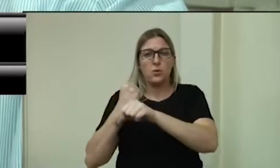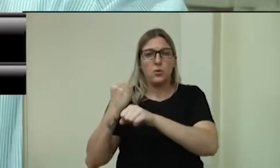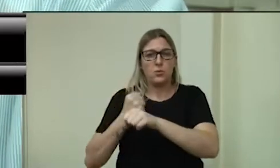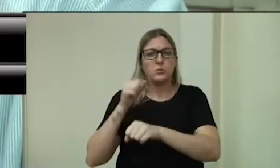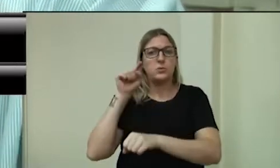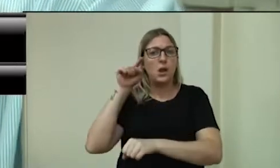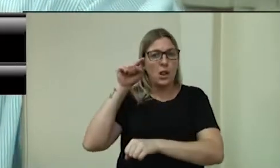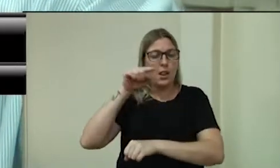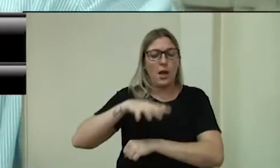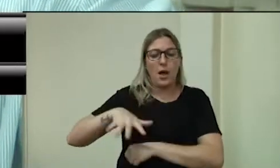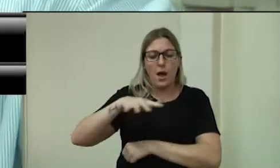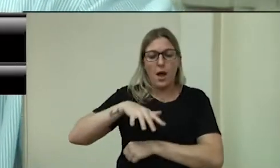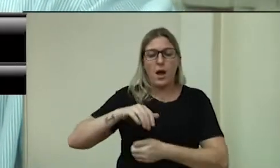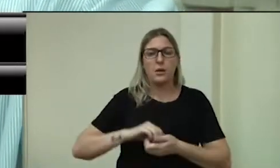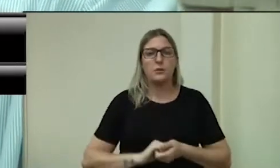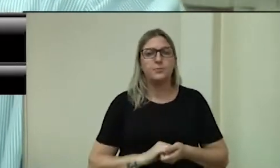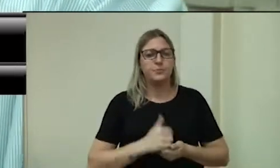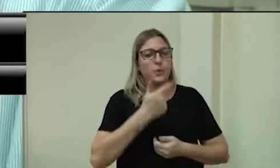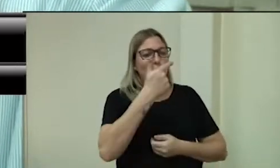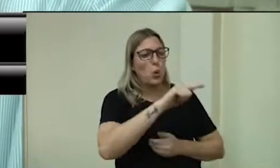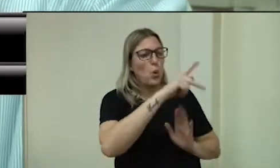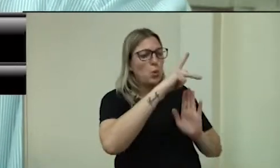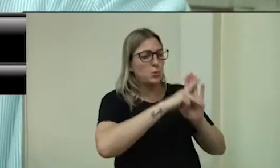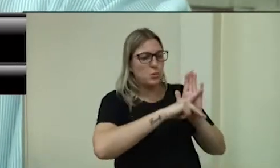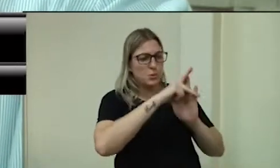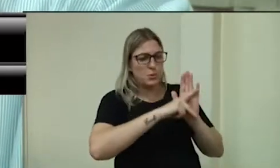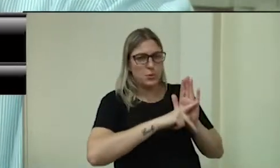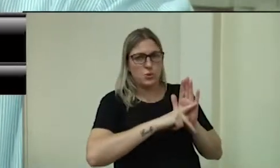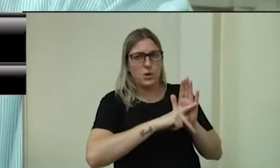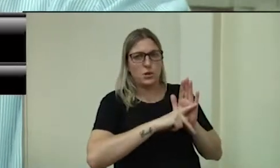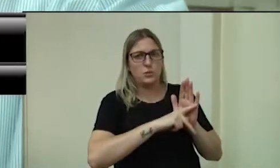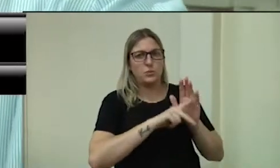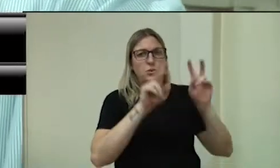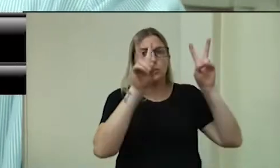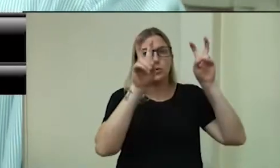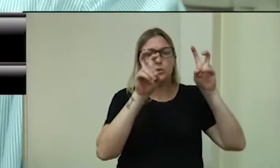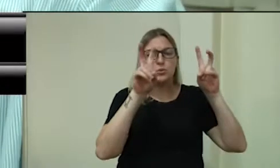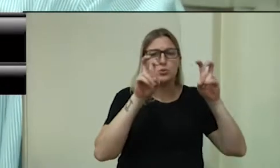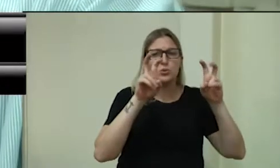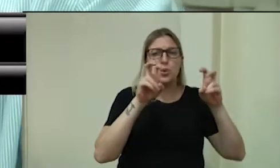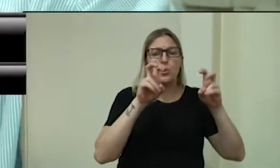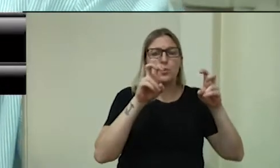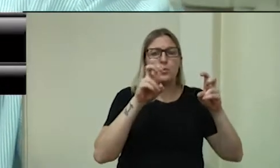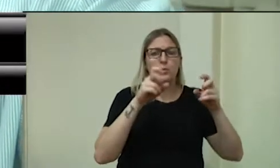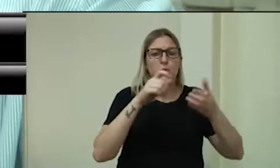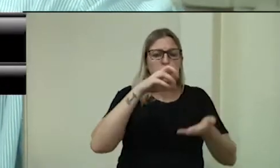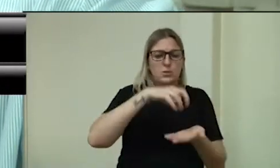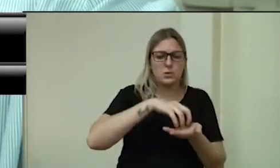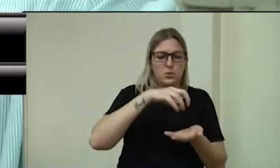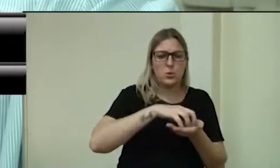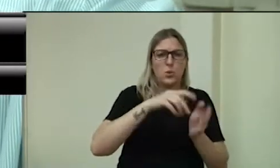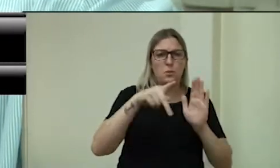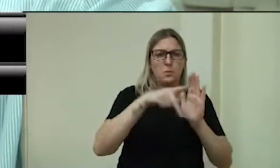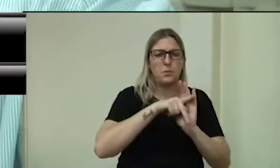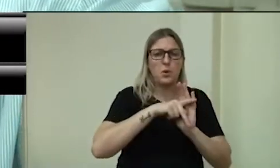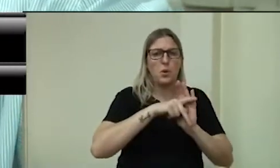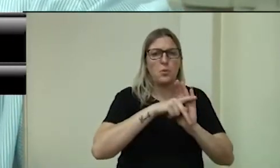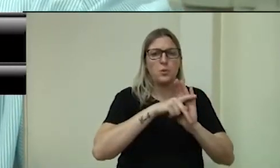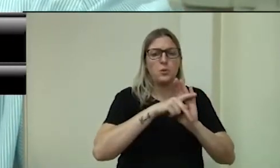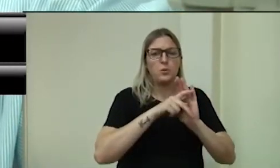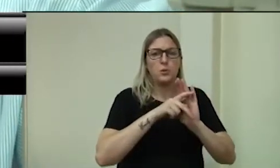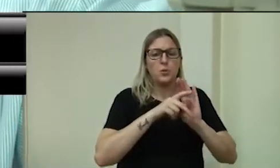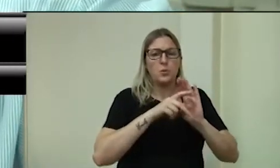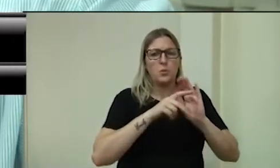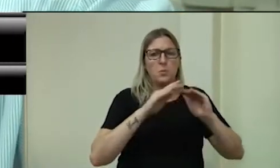E os outros projetos, como esse da prefeitura, das parques de máquina, é justo que quem fez o serviço quer receber.